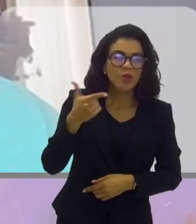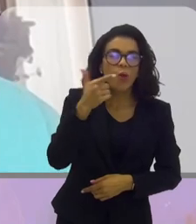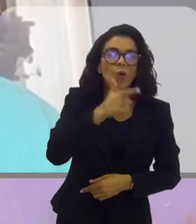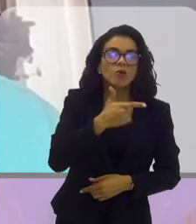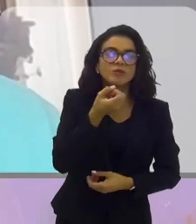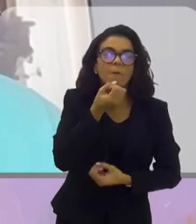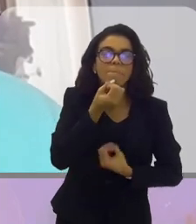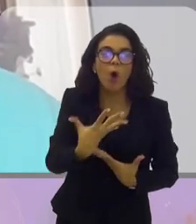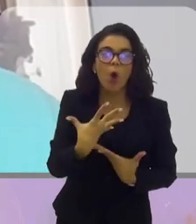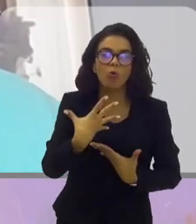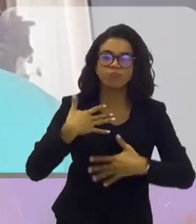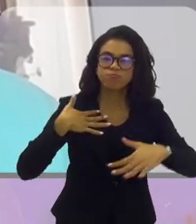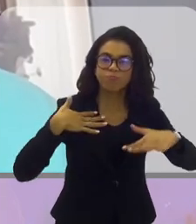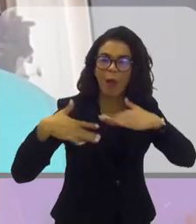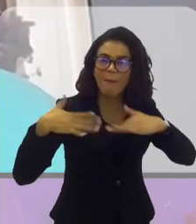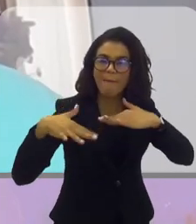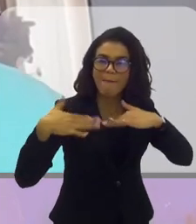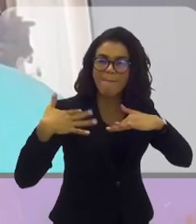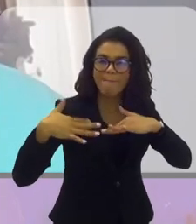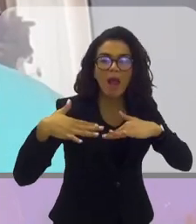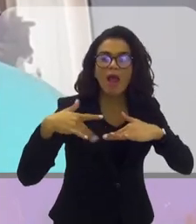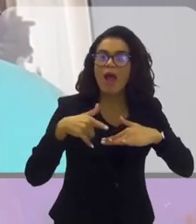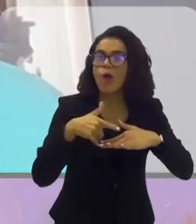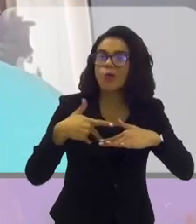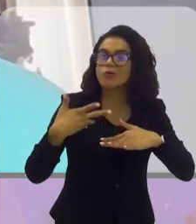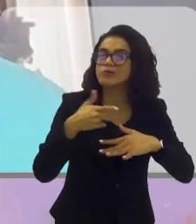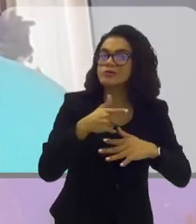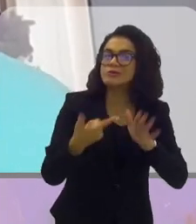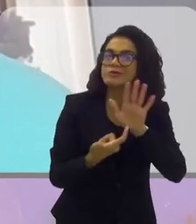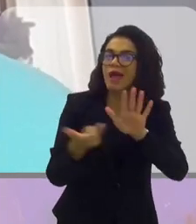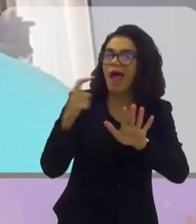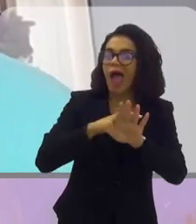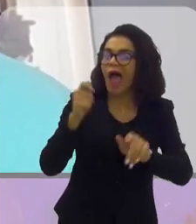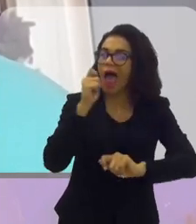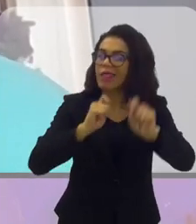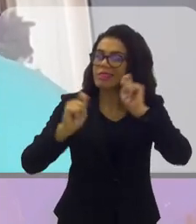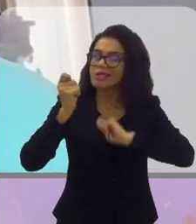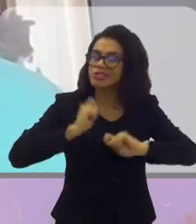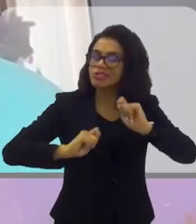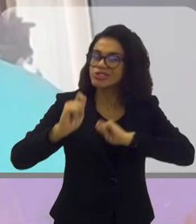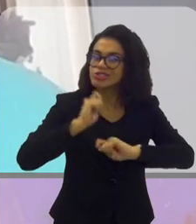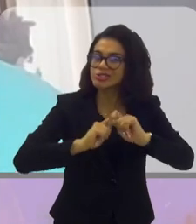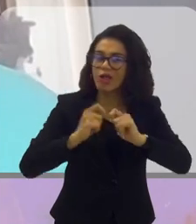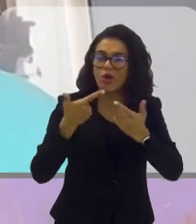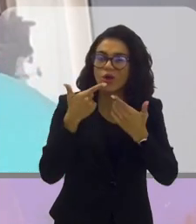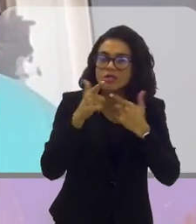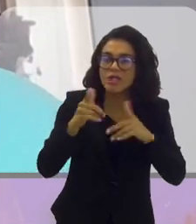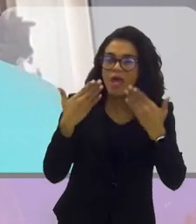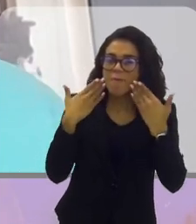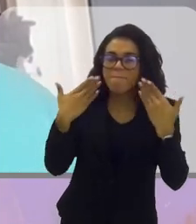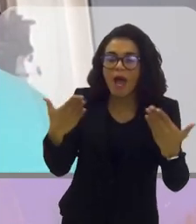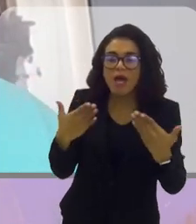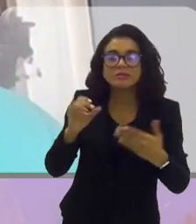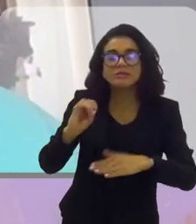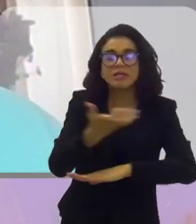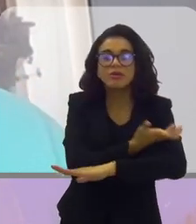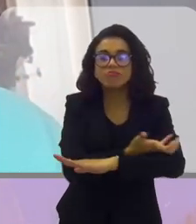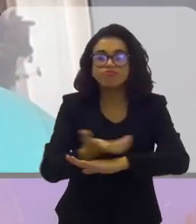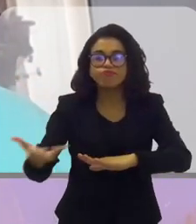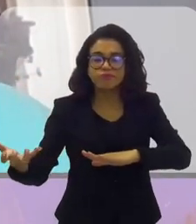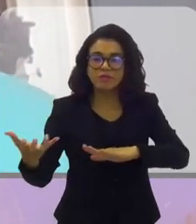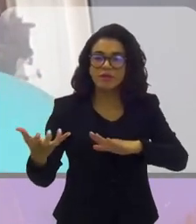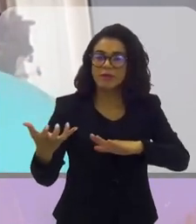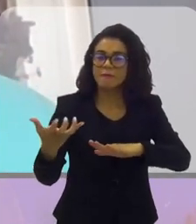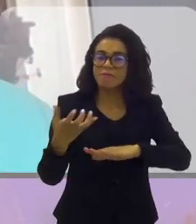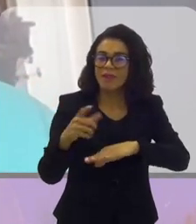consigo ter um bom espetáculo. Os artistas da bola não conseguem dar todo o seu show se o palco não estiver em boas